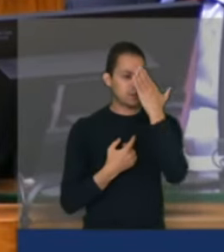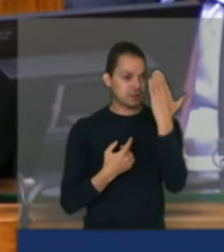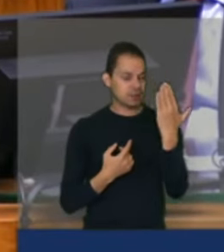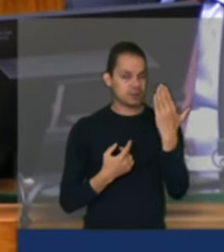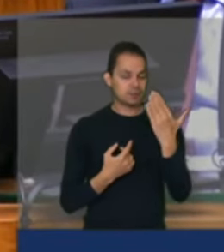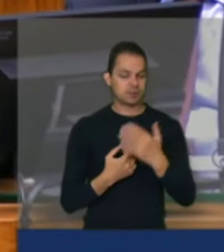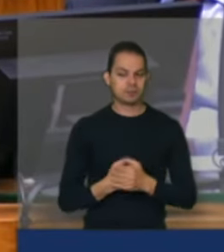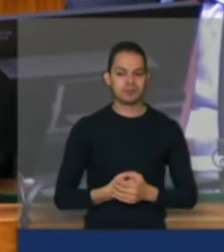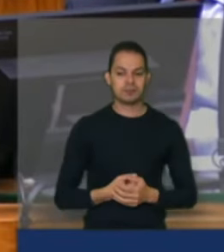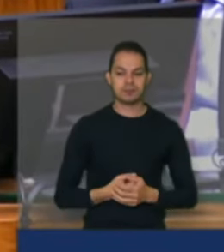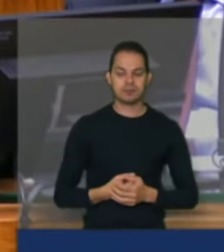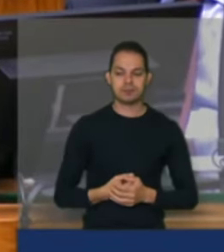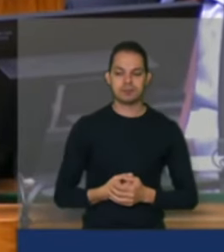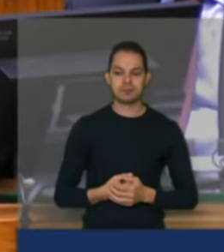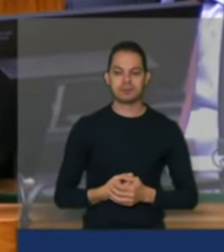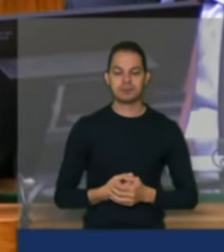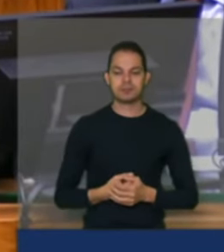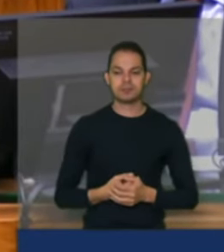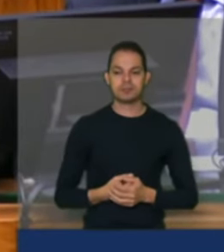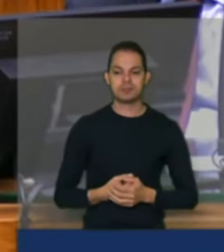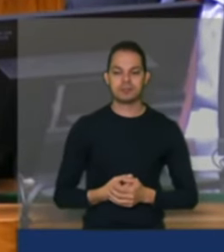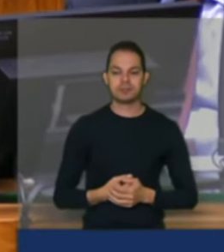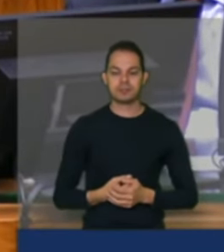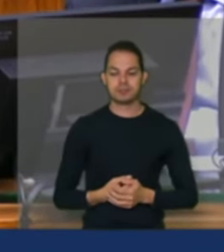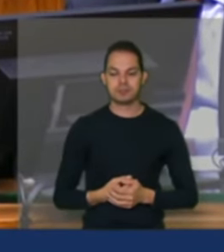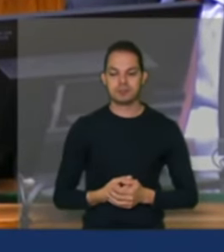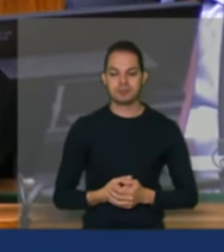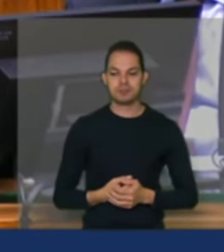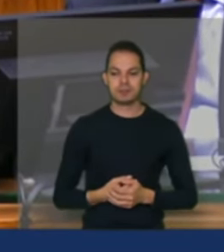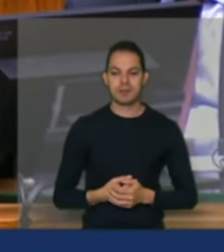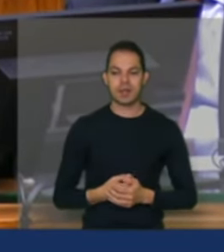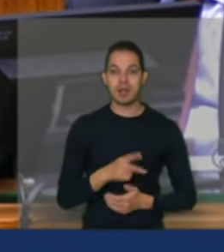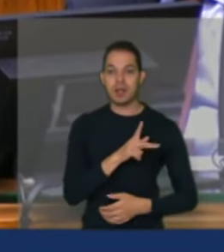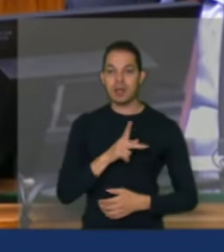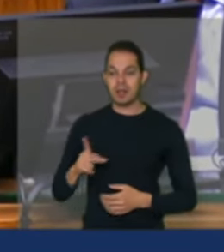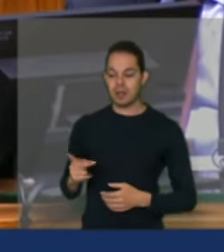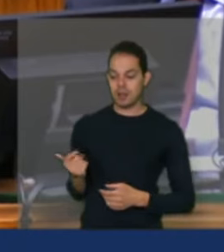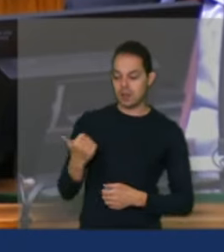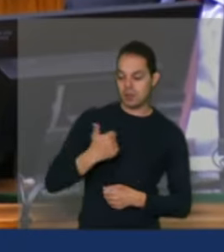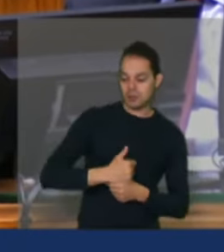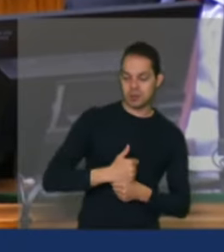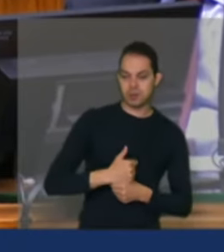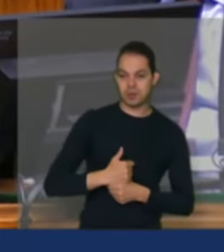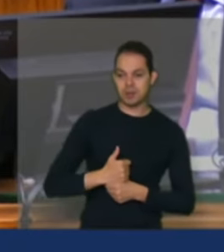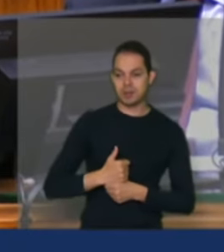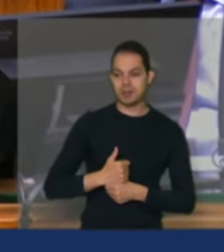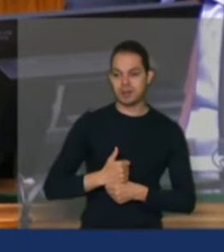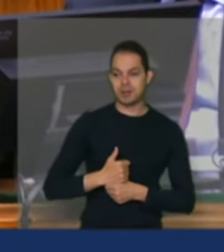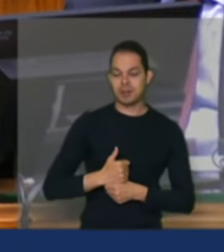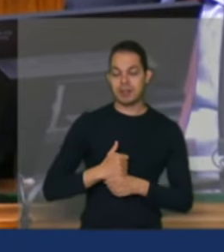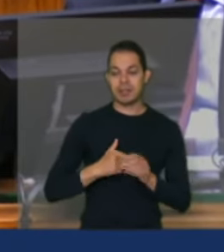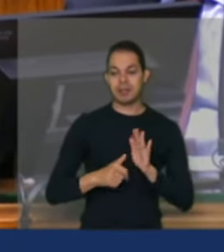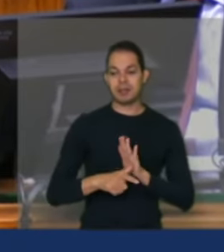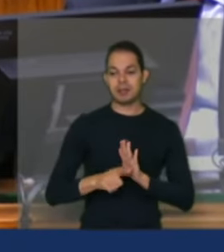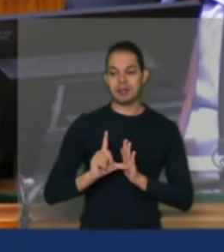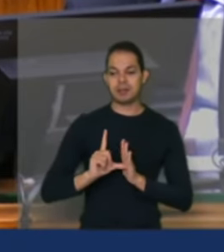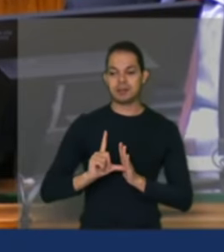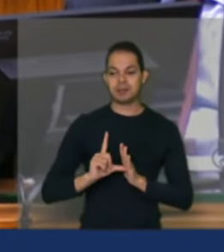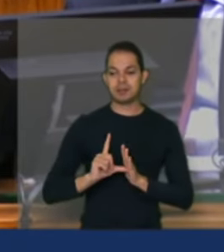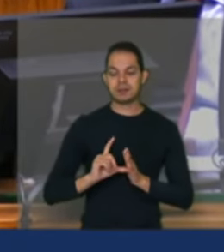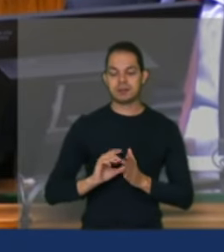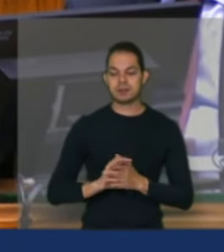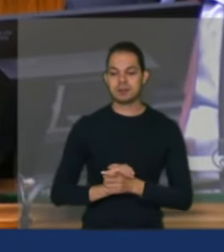esse trabalho antes de passar aqui o comando da mesa para o nosso presidente da frente parlamentar